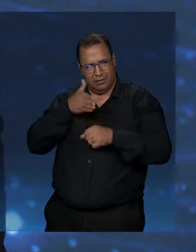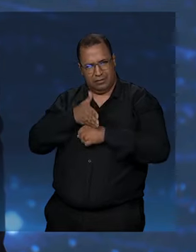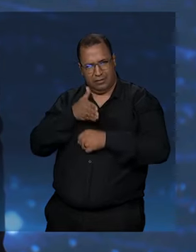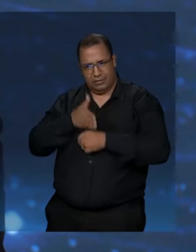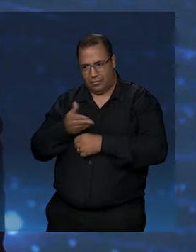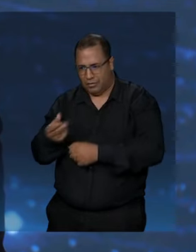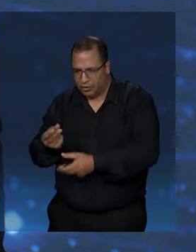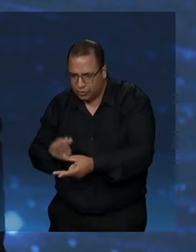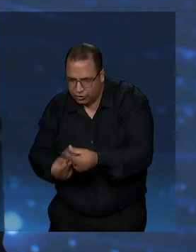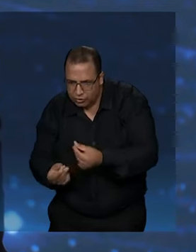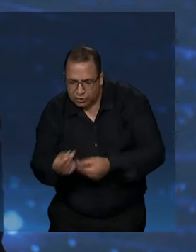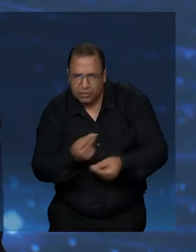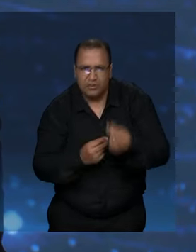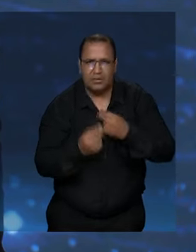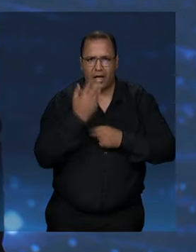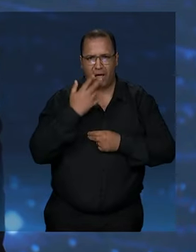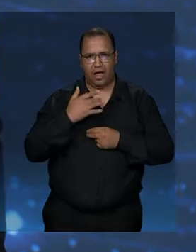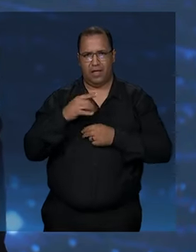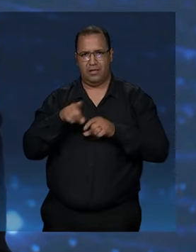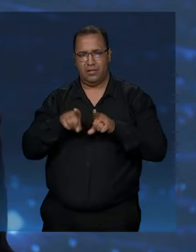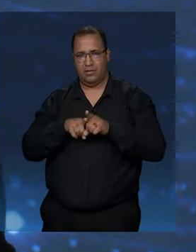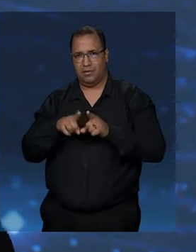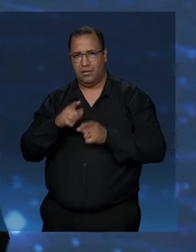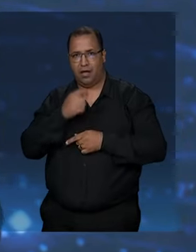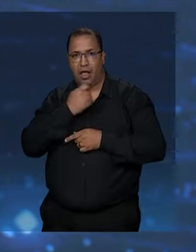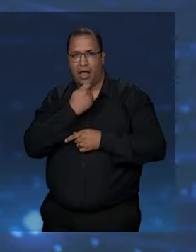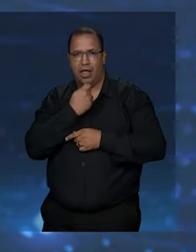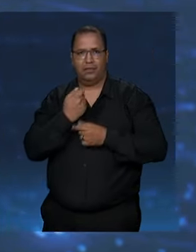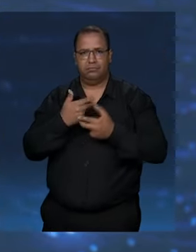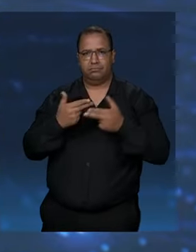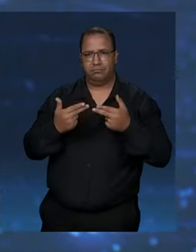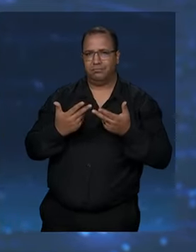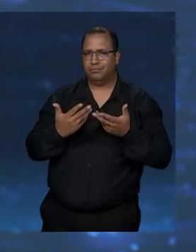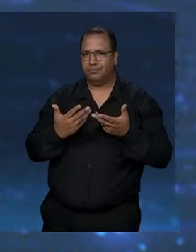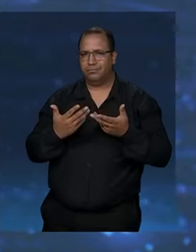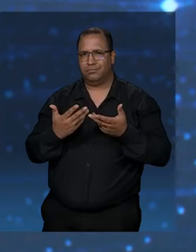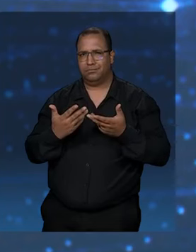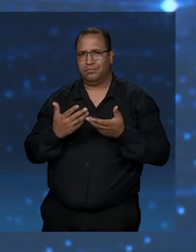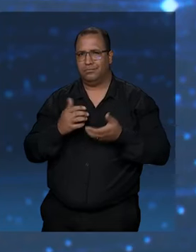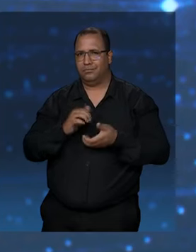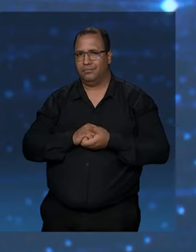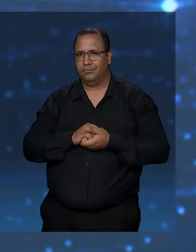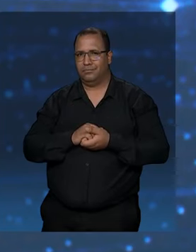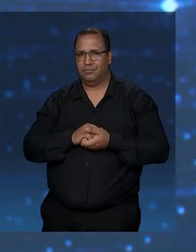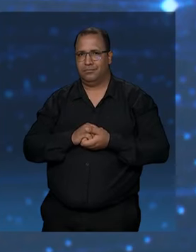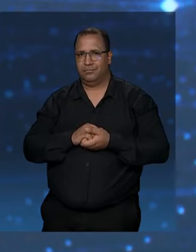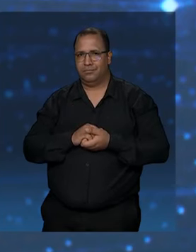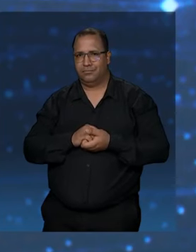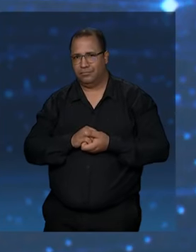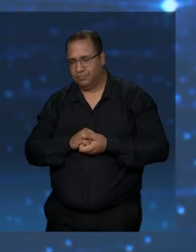dinheiro de criancinha, se ele rouba pirulito de criança. Candidato Nunes.